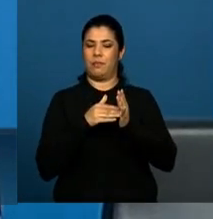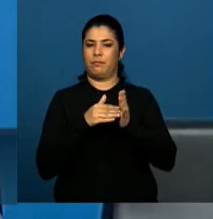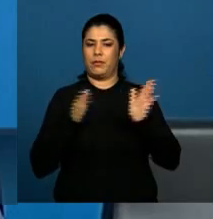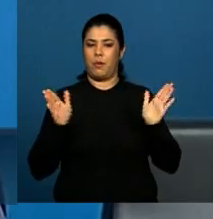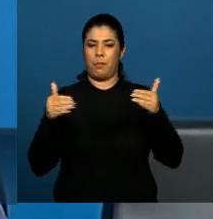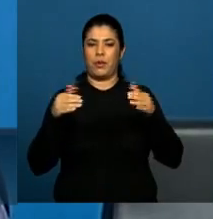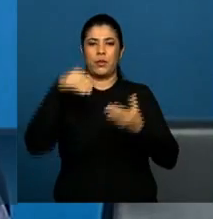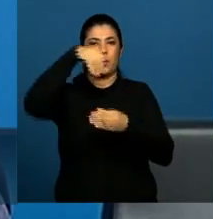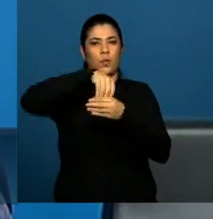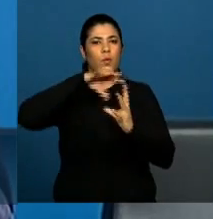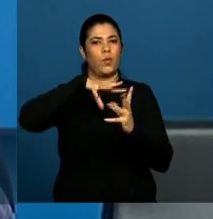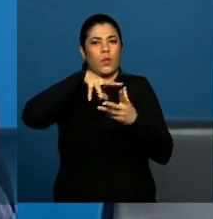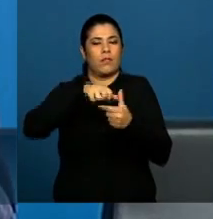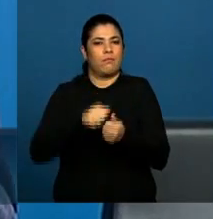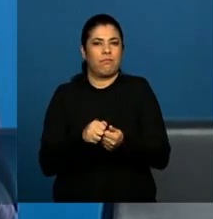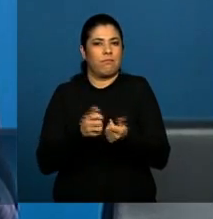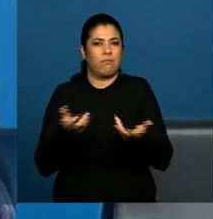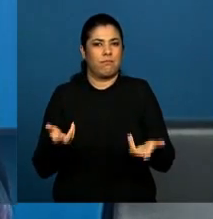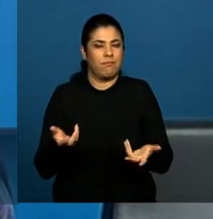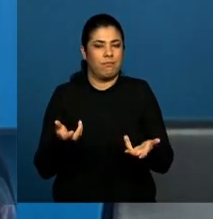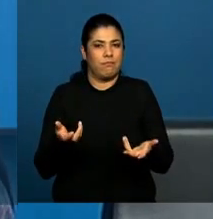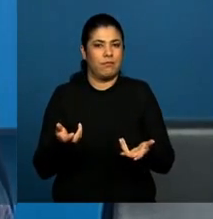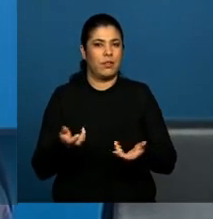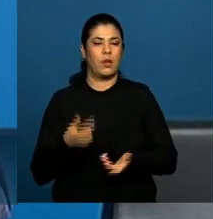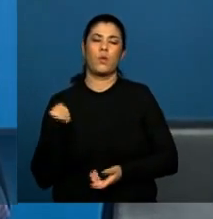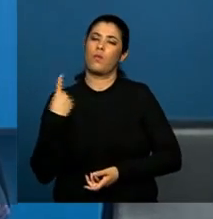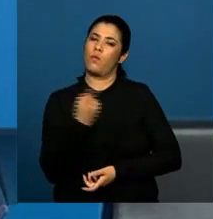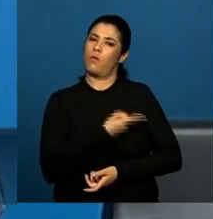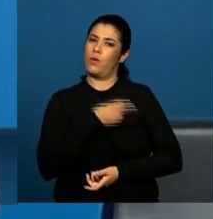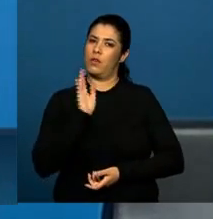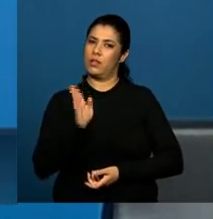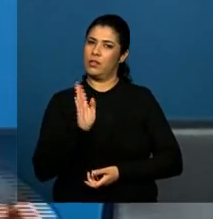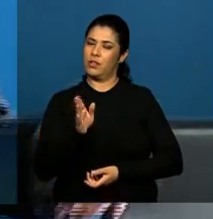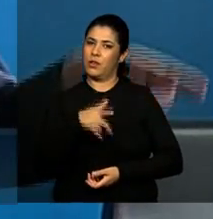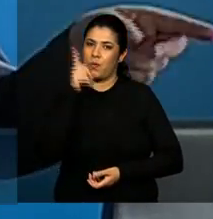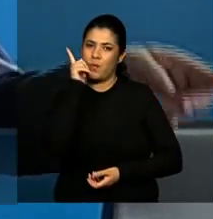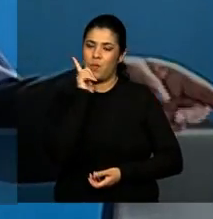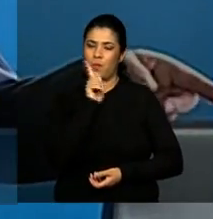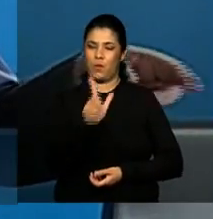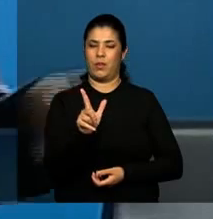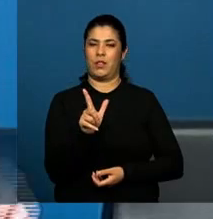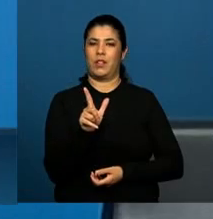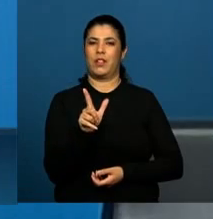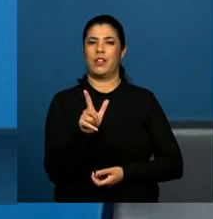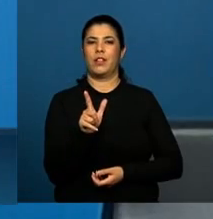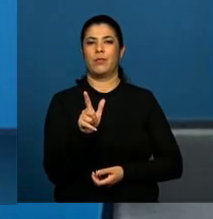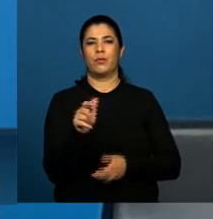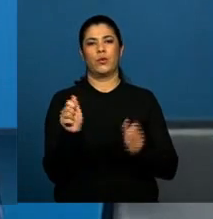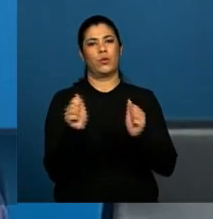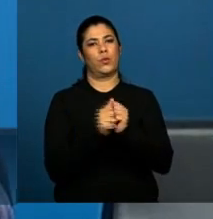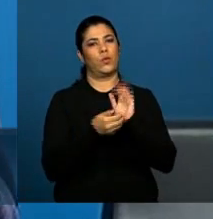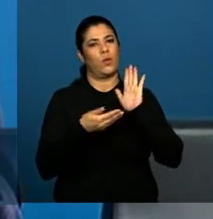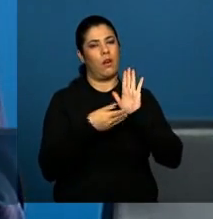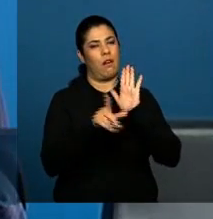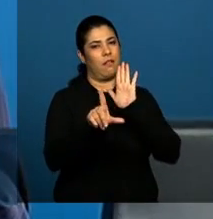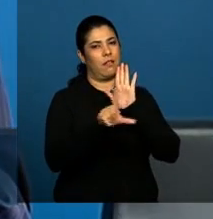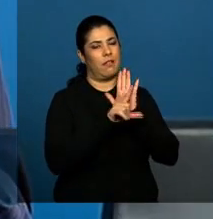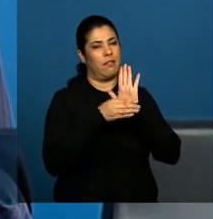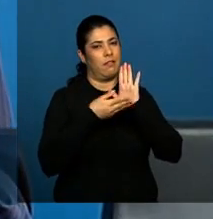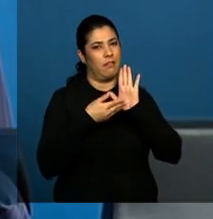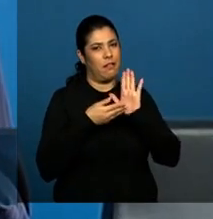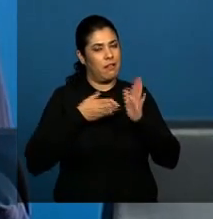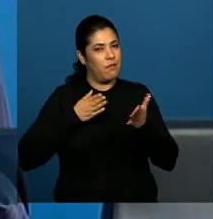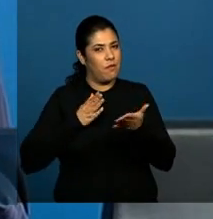do planeta. O que nós naturalmente alcançamos com a legislação já